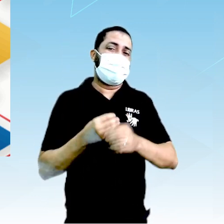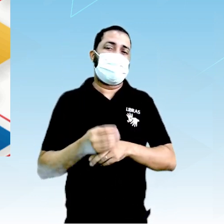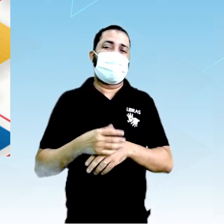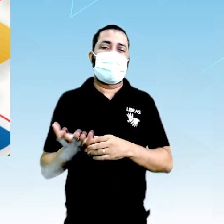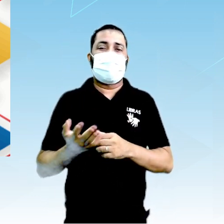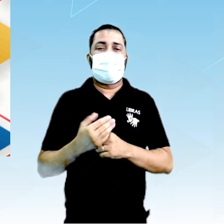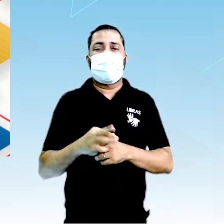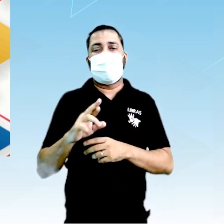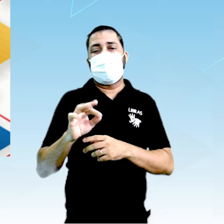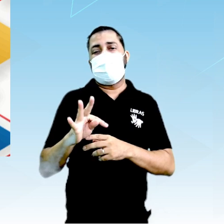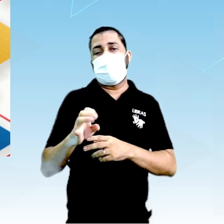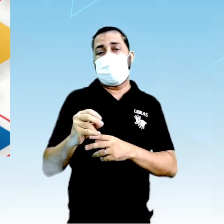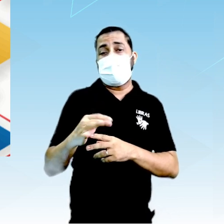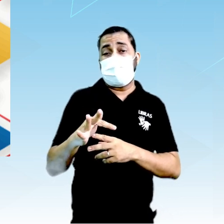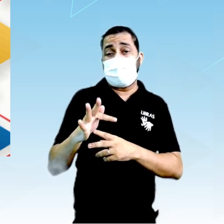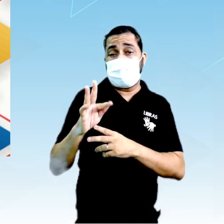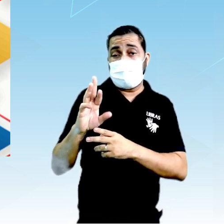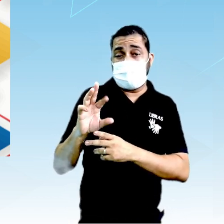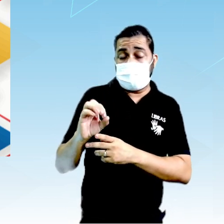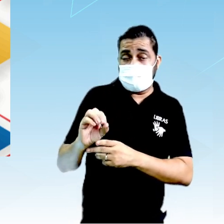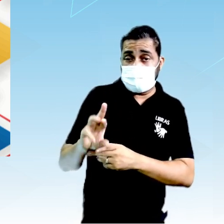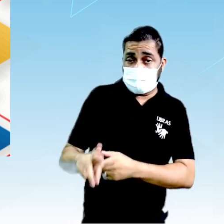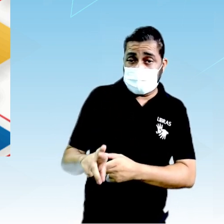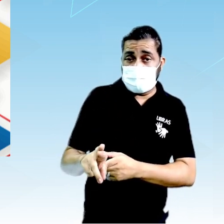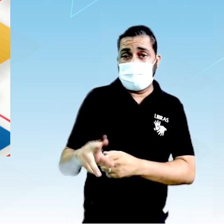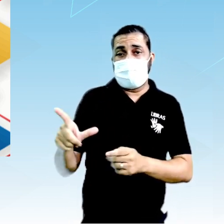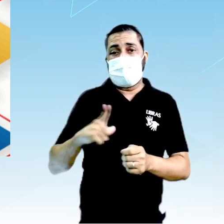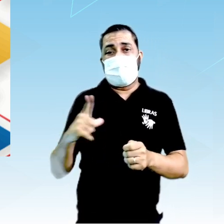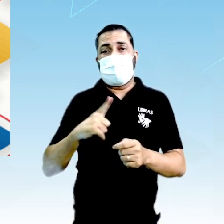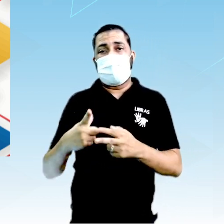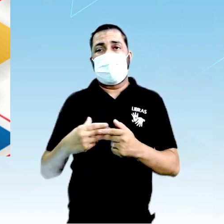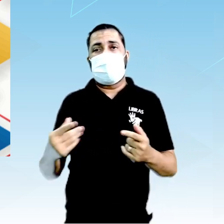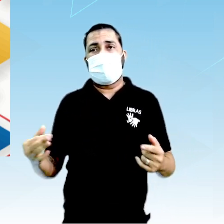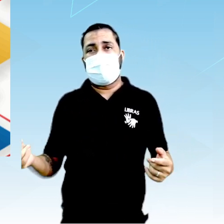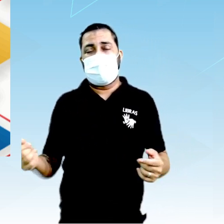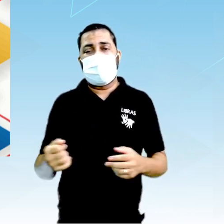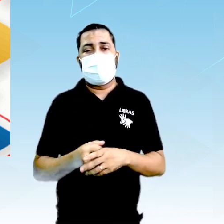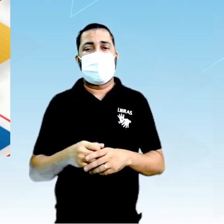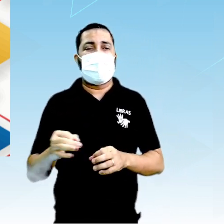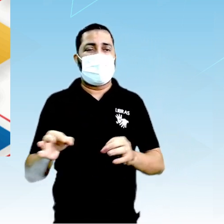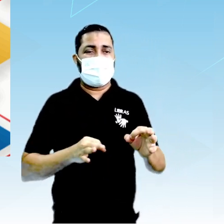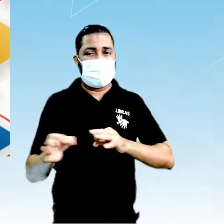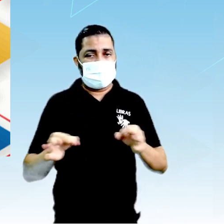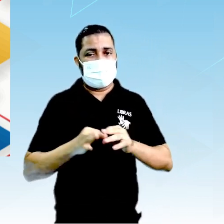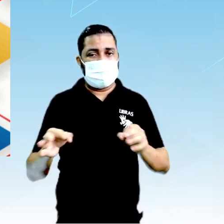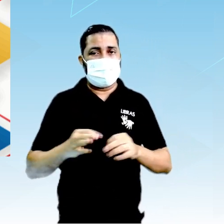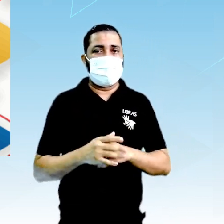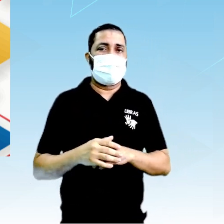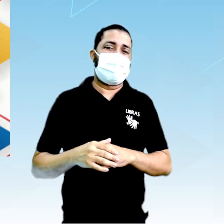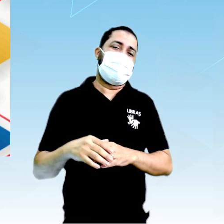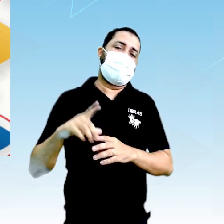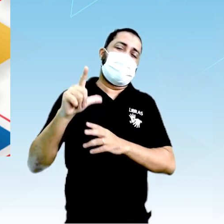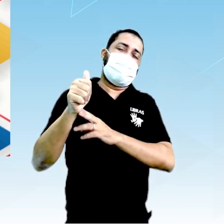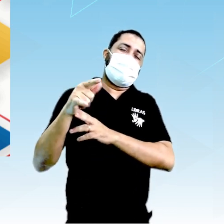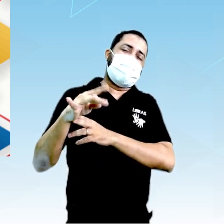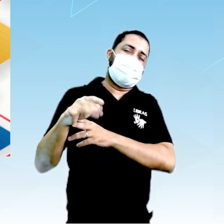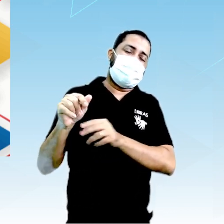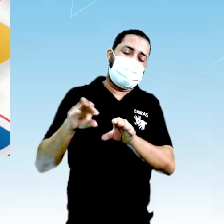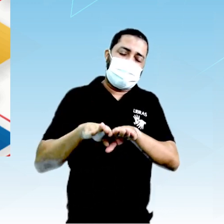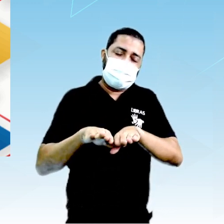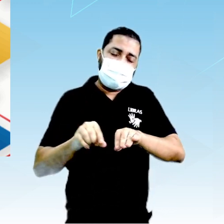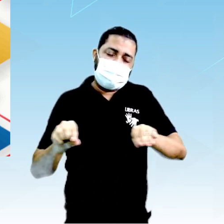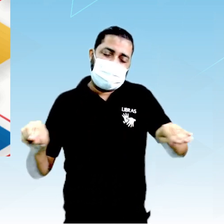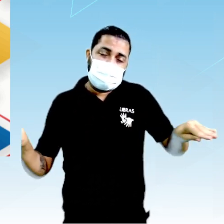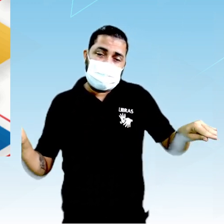de Rutherford, que vai fazer um bombardeio de partículas alfas em lâminas finíssimas de ouro.